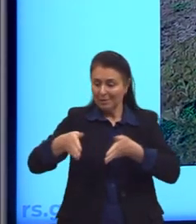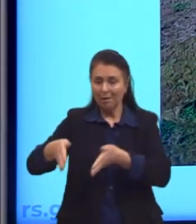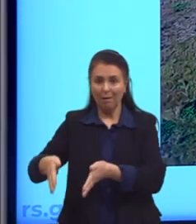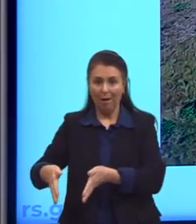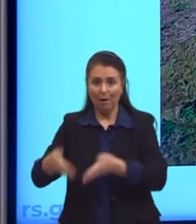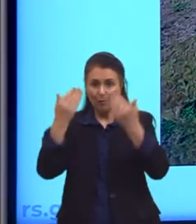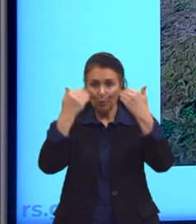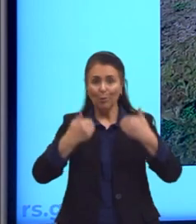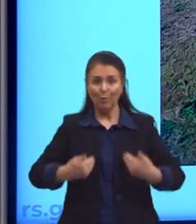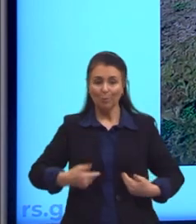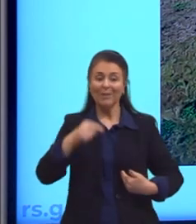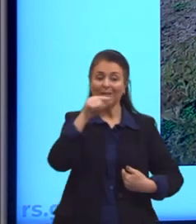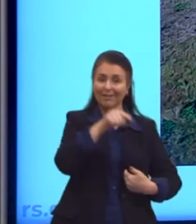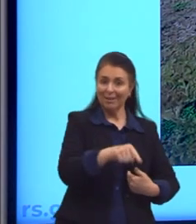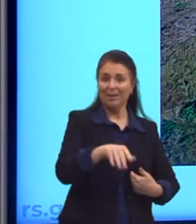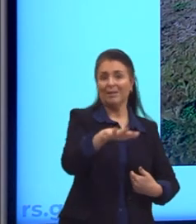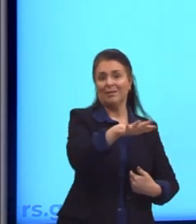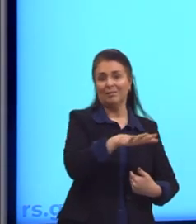nos sambaquis.